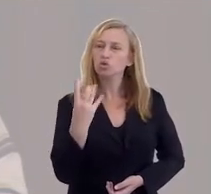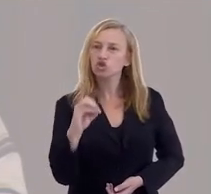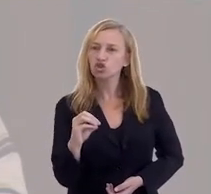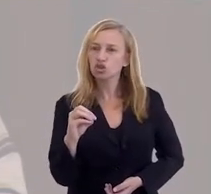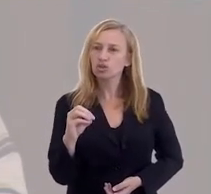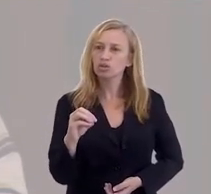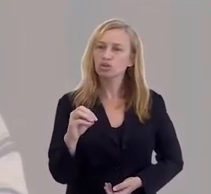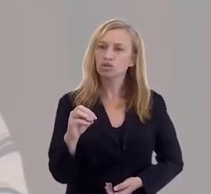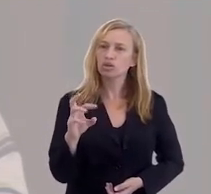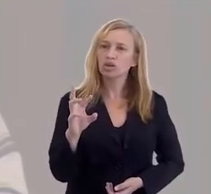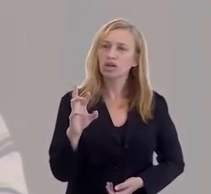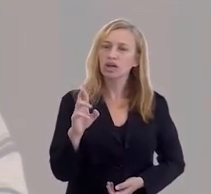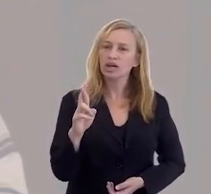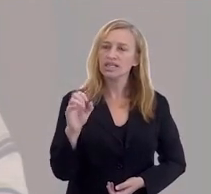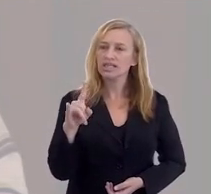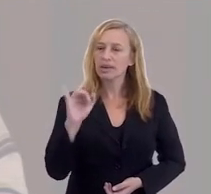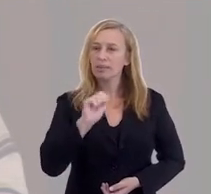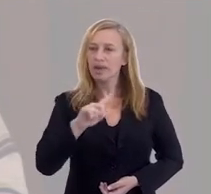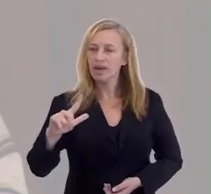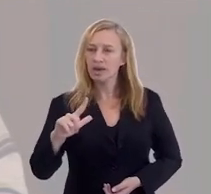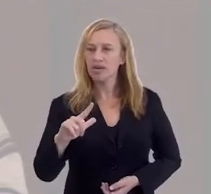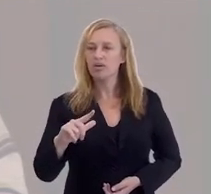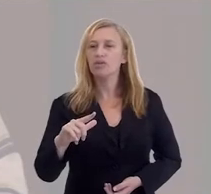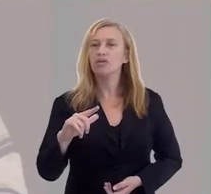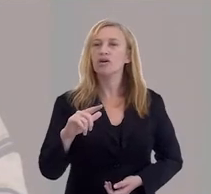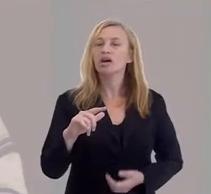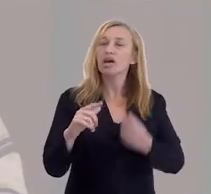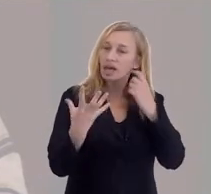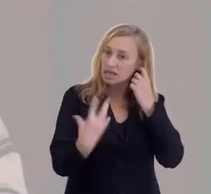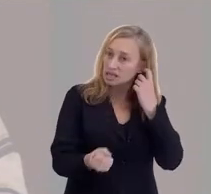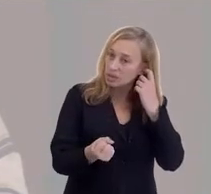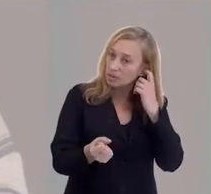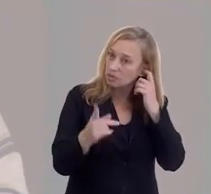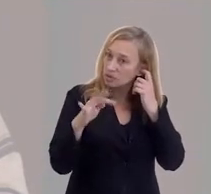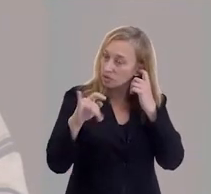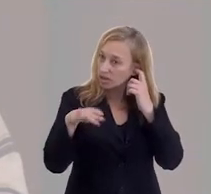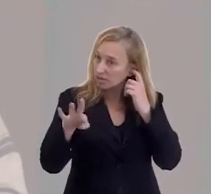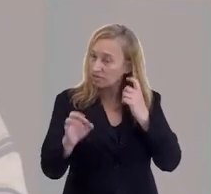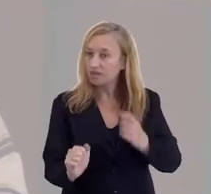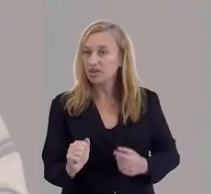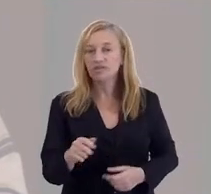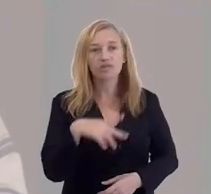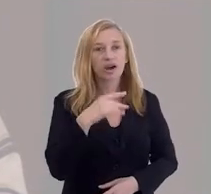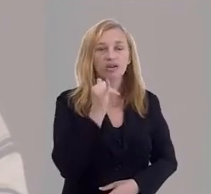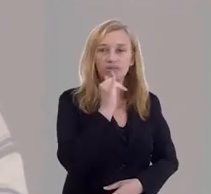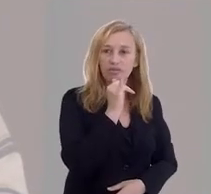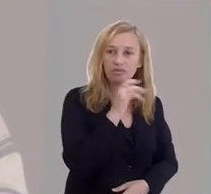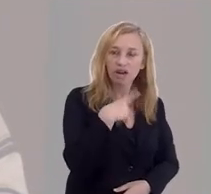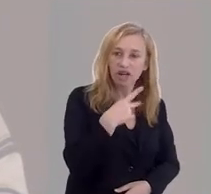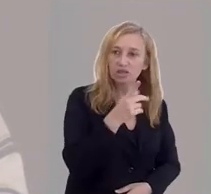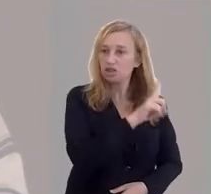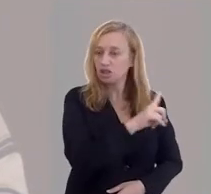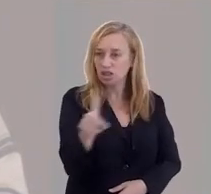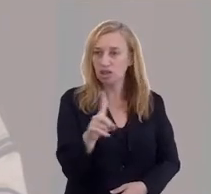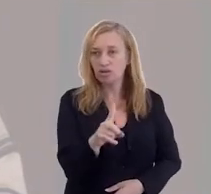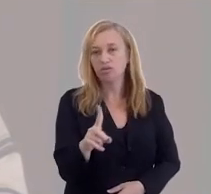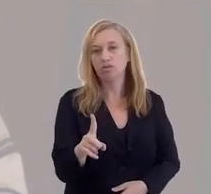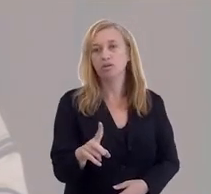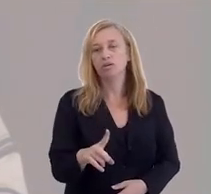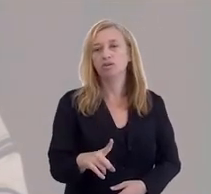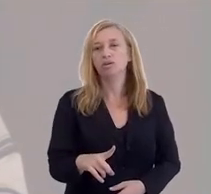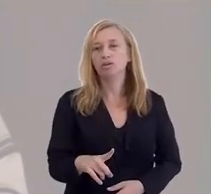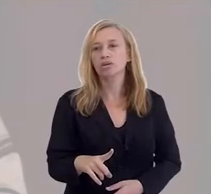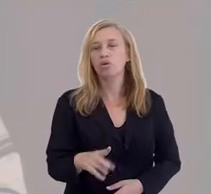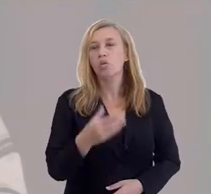assassinato. E aí o Chico recebeu uma psicografia do jovem que morreu, informando que não,